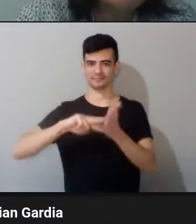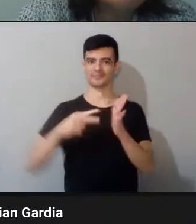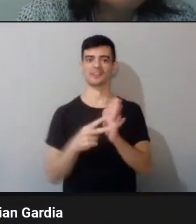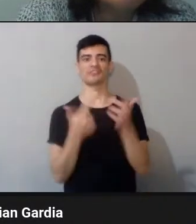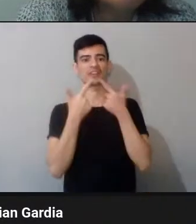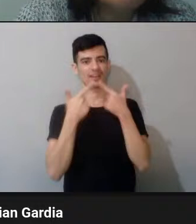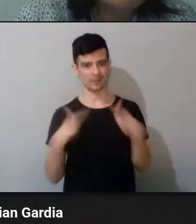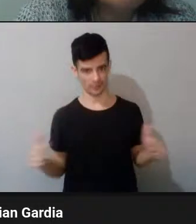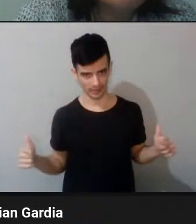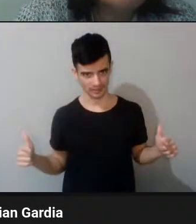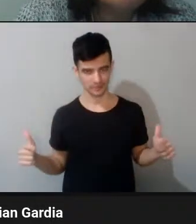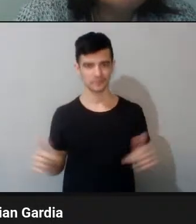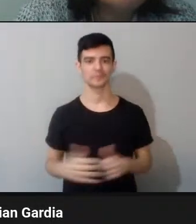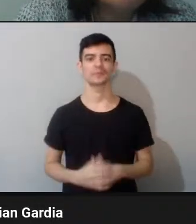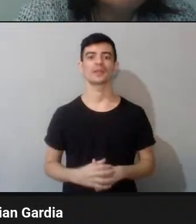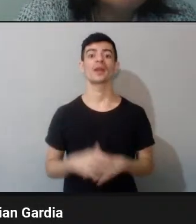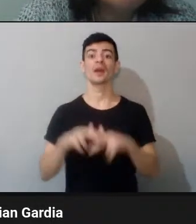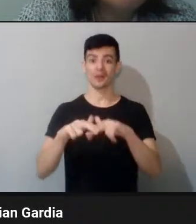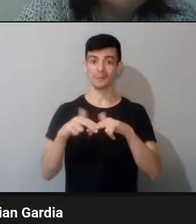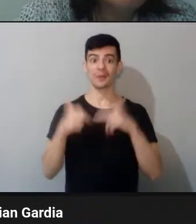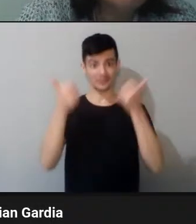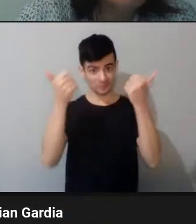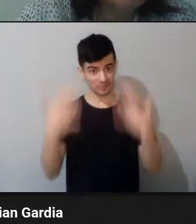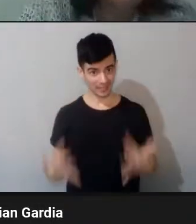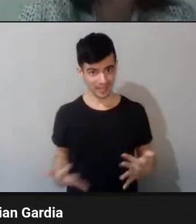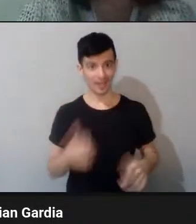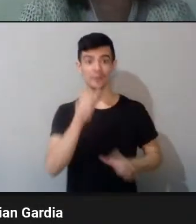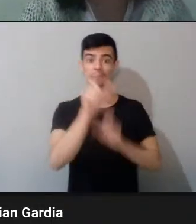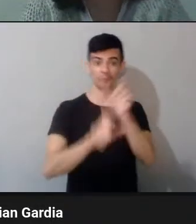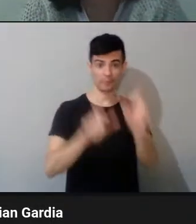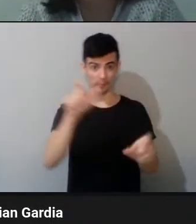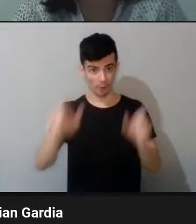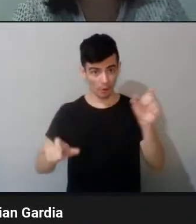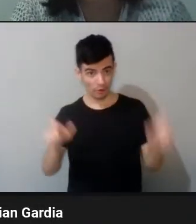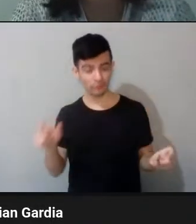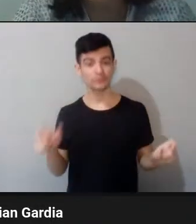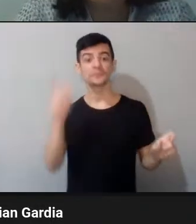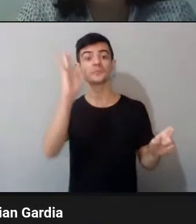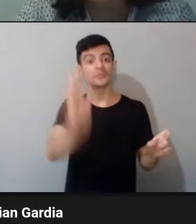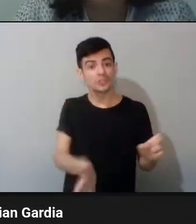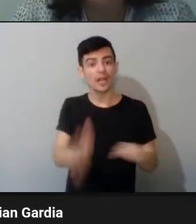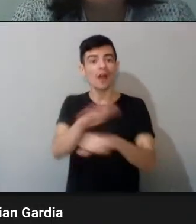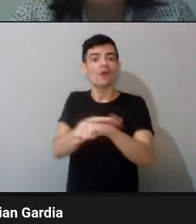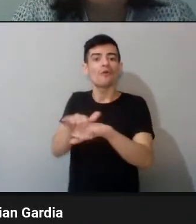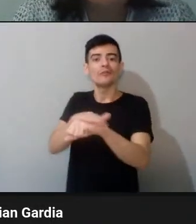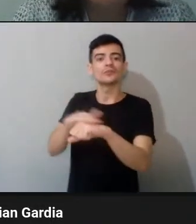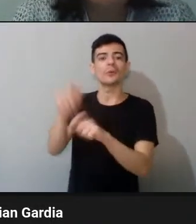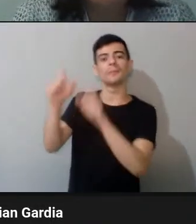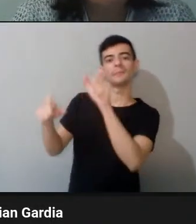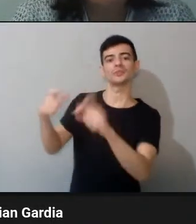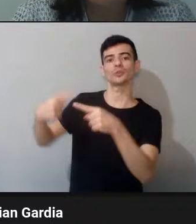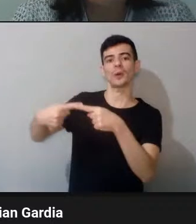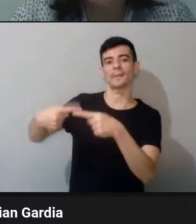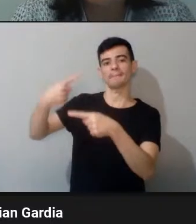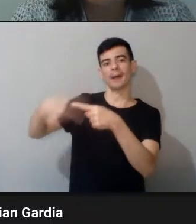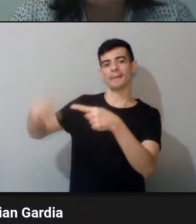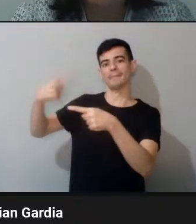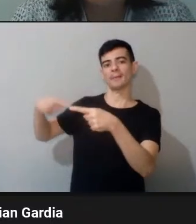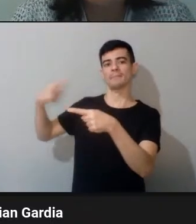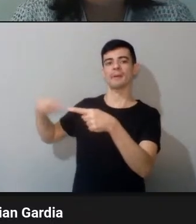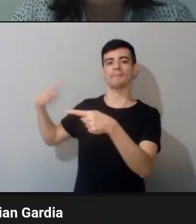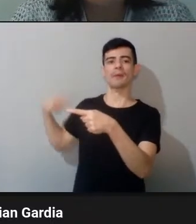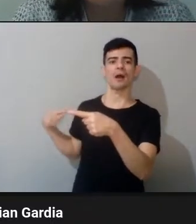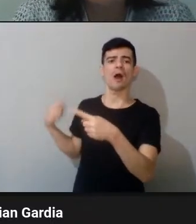Tapu e Acariri lá em São Benedito, eles conversaram com o seu ancestral, né? Como foi que foi feita essa ponte?